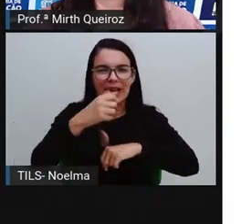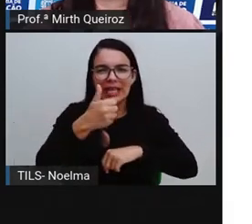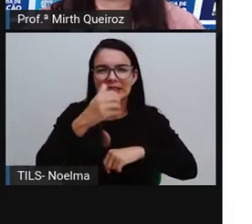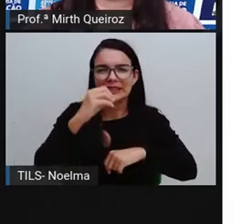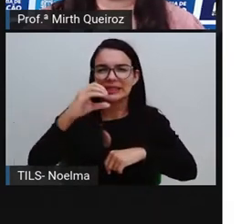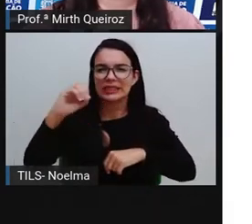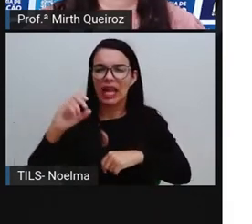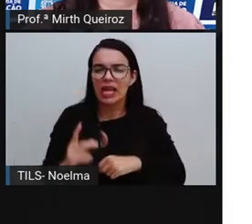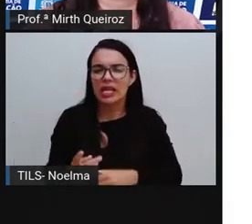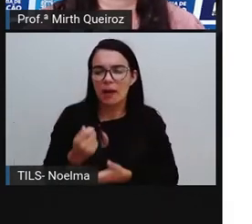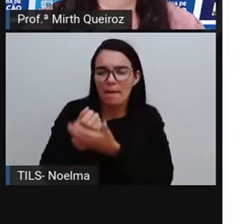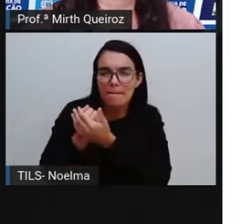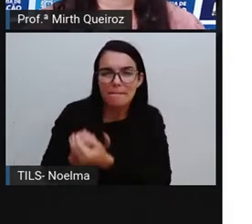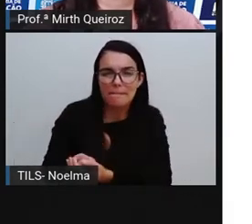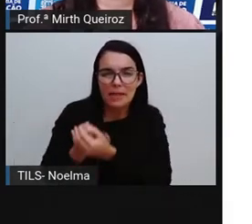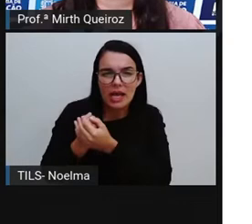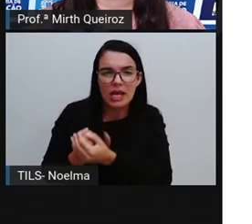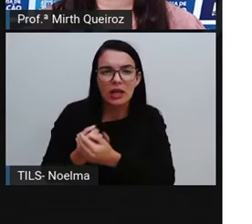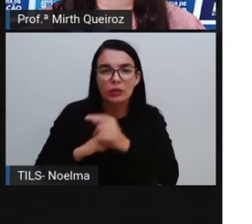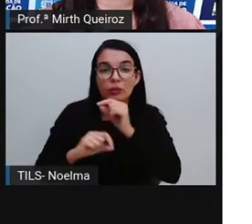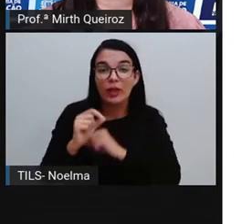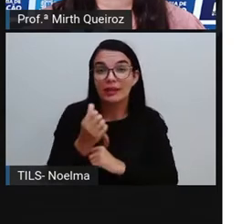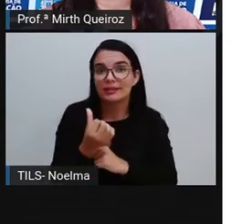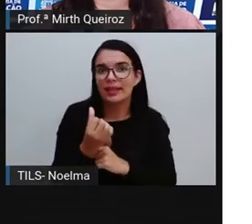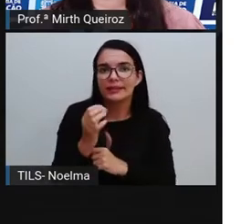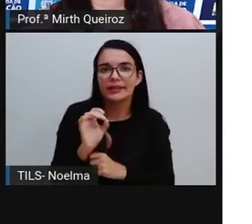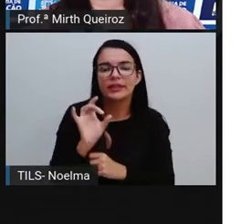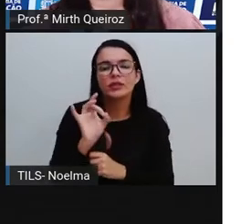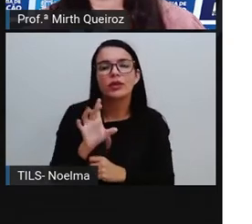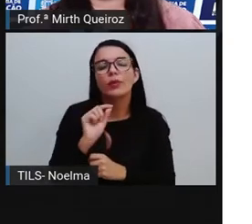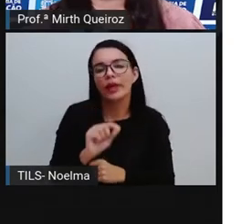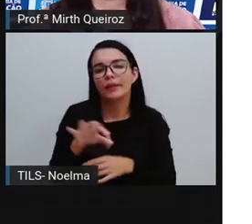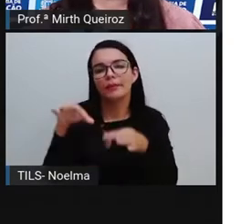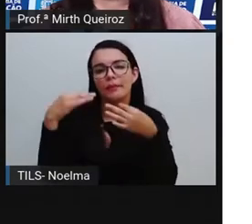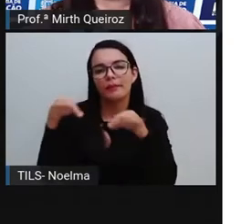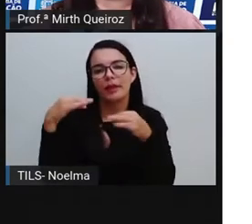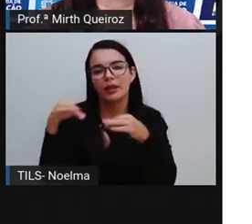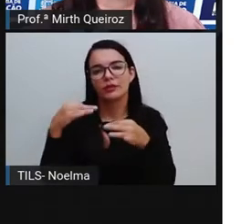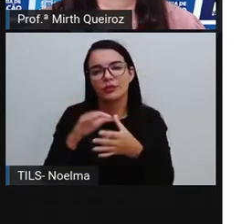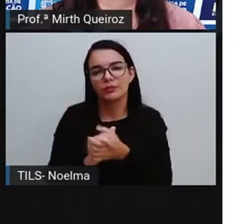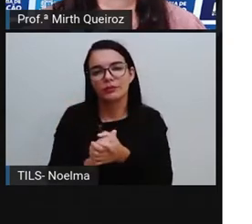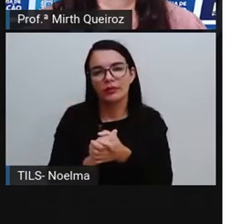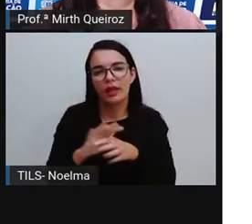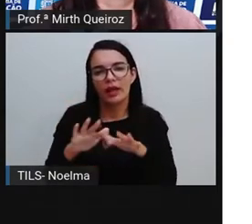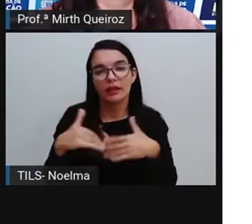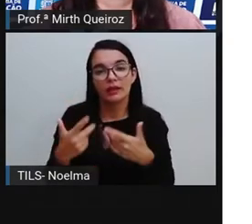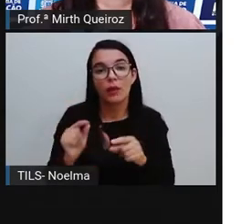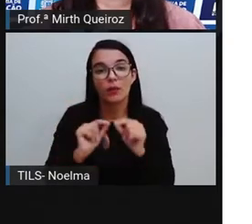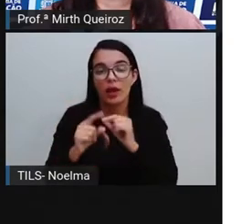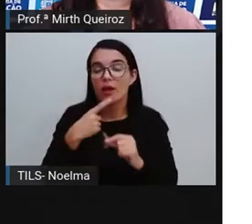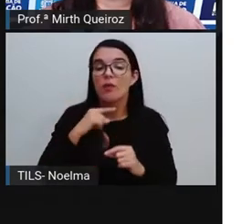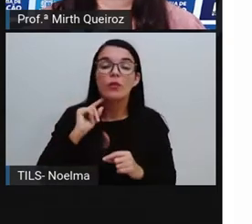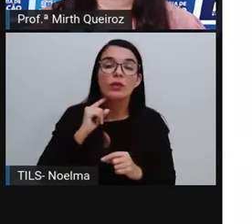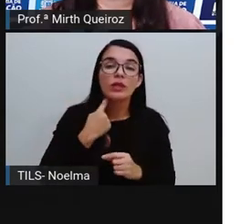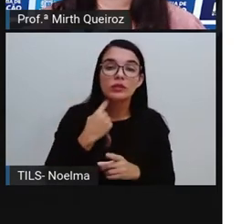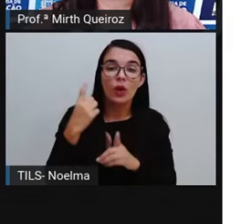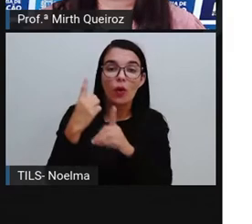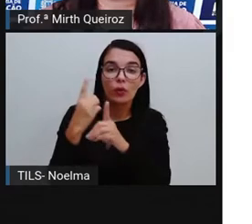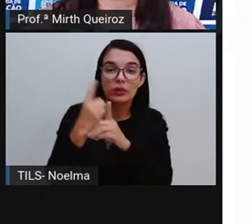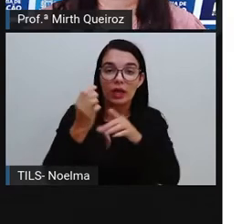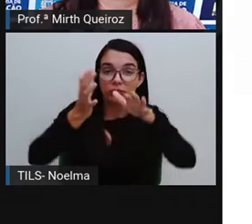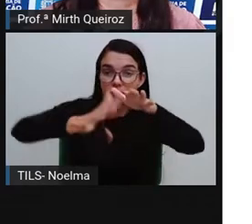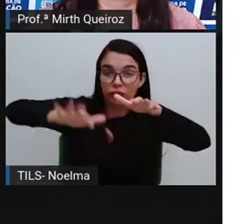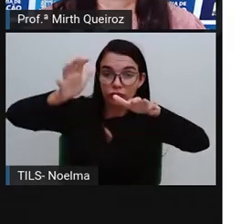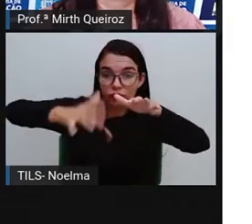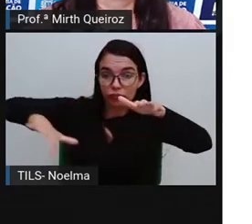são de plástico. E esse lixo encontrado nos oceanos, eles apresentam aí, representam uma grande ameaça para os